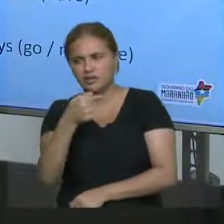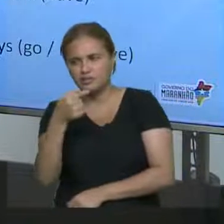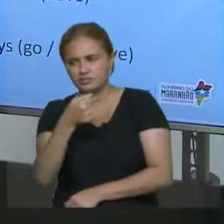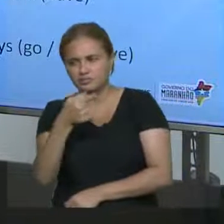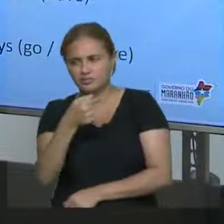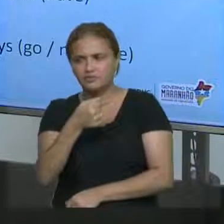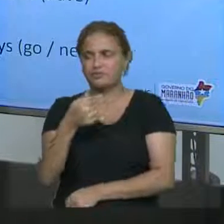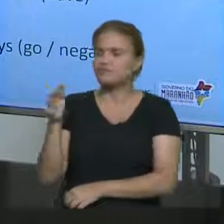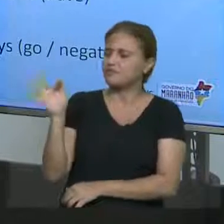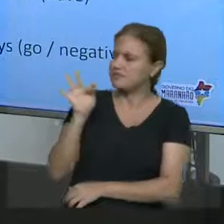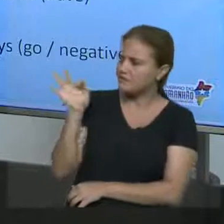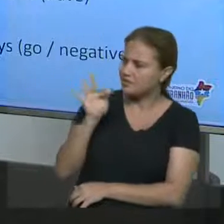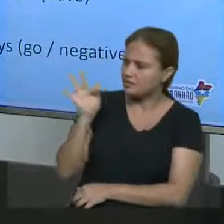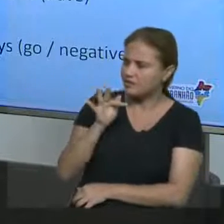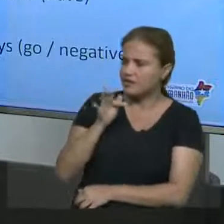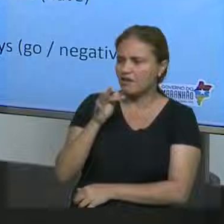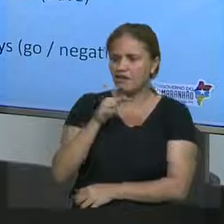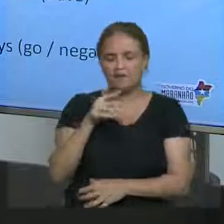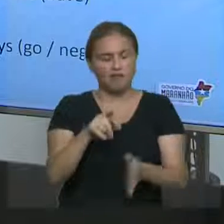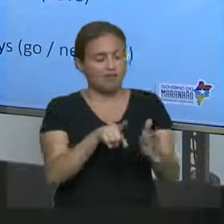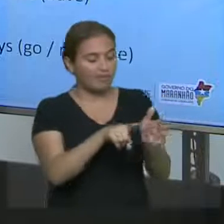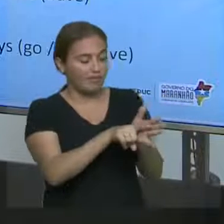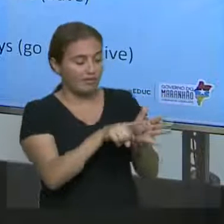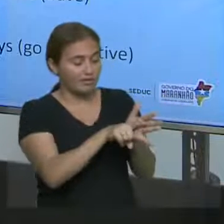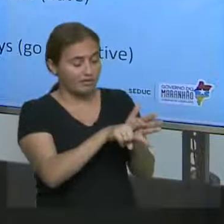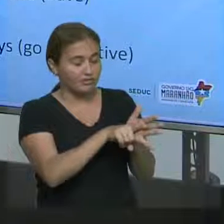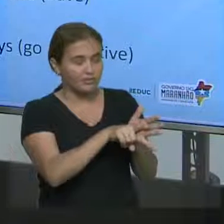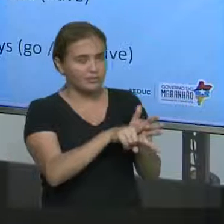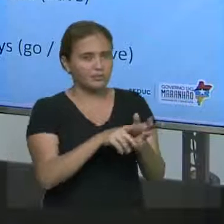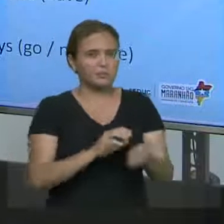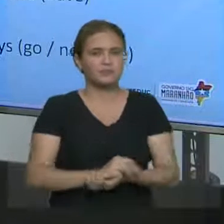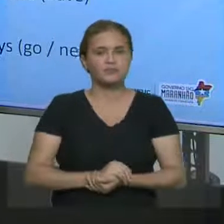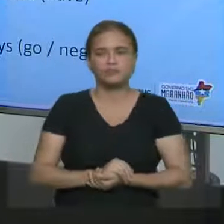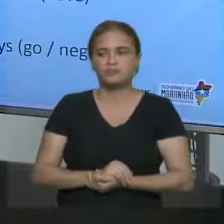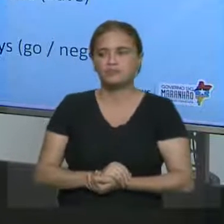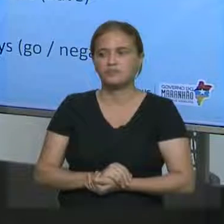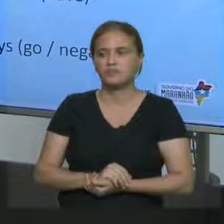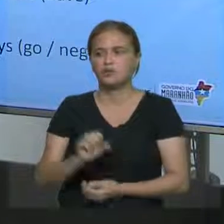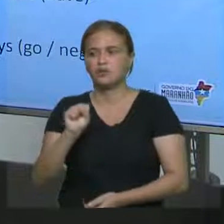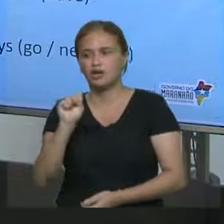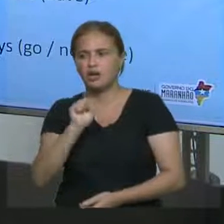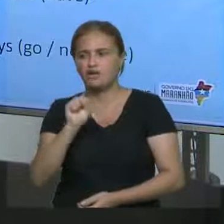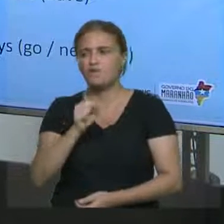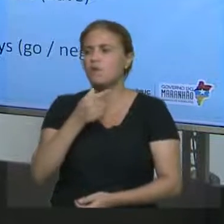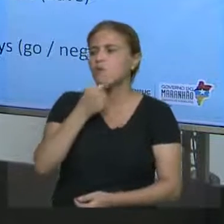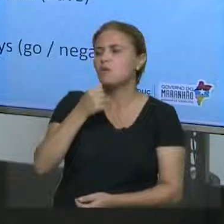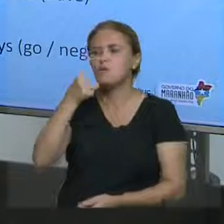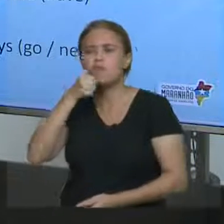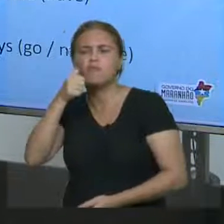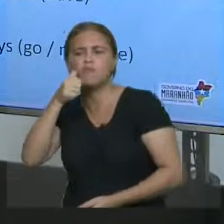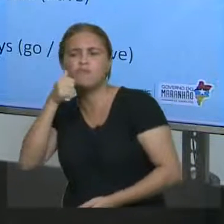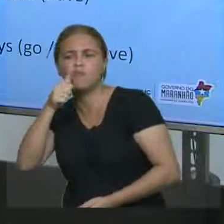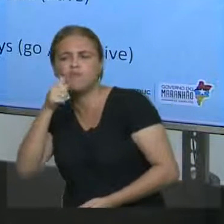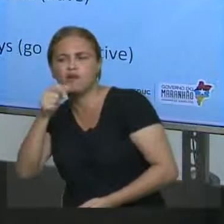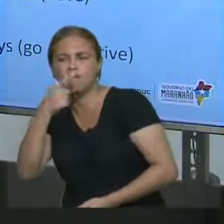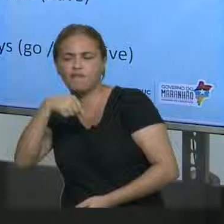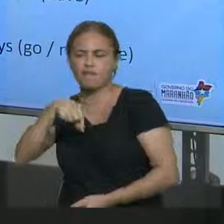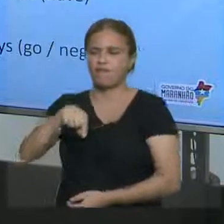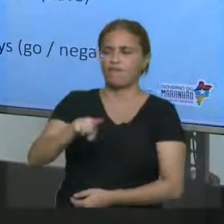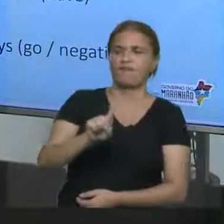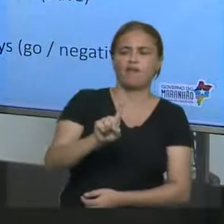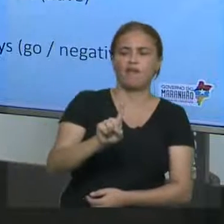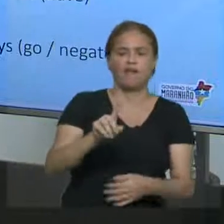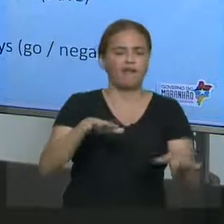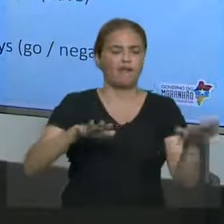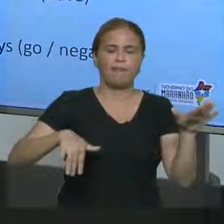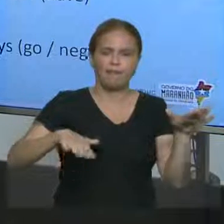French, speak, negative. Colocar na negativa. Number eight, she, um espaço. To the beach on Mondays, go,